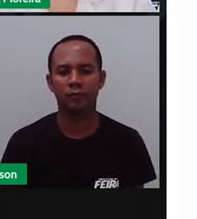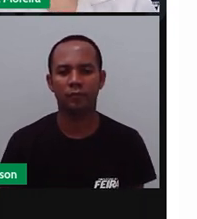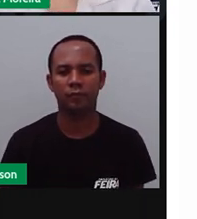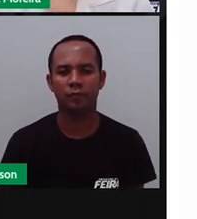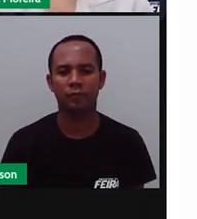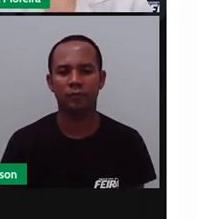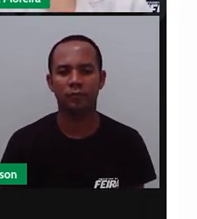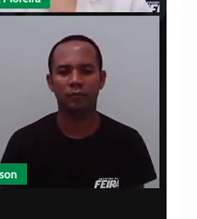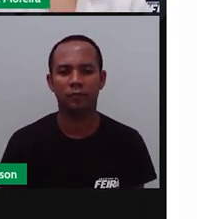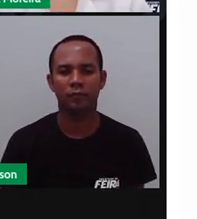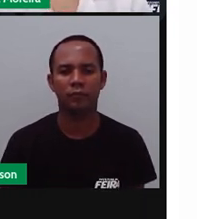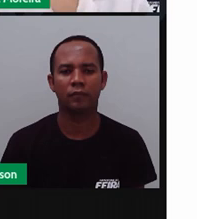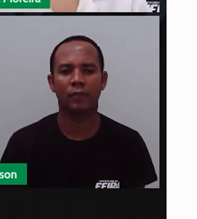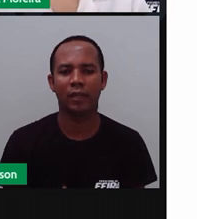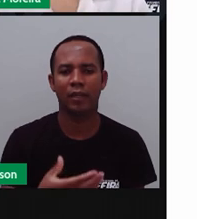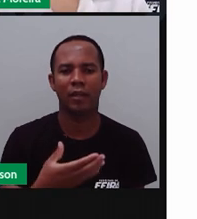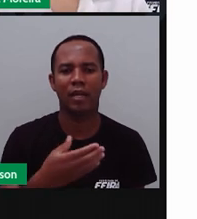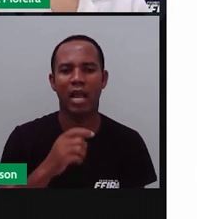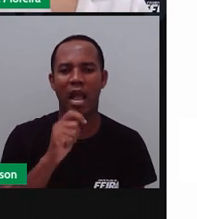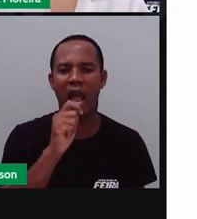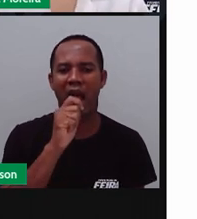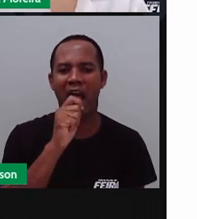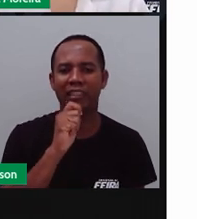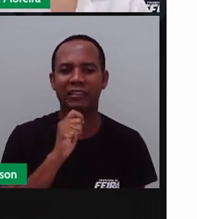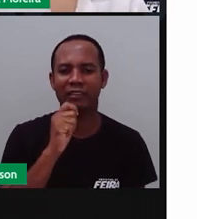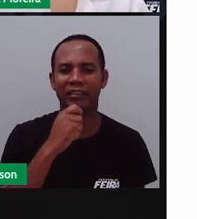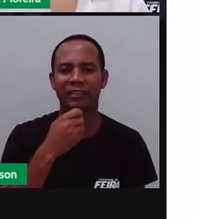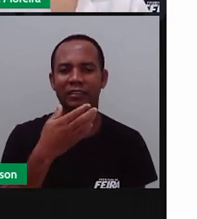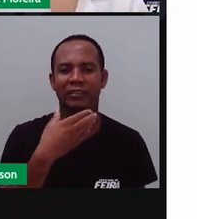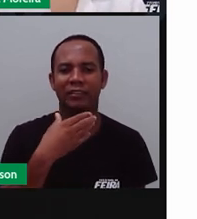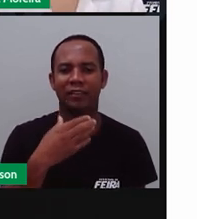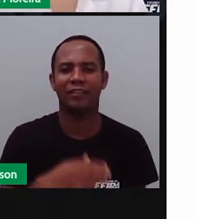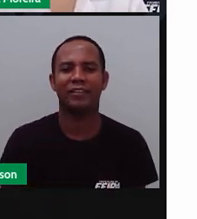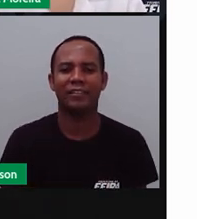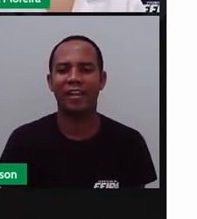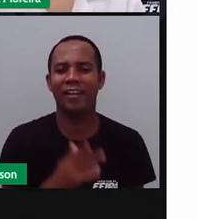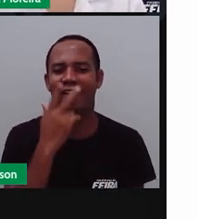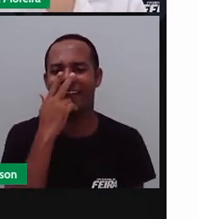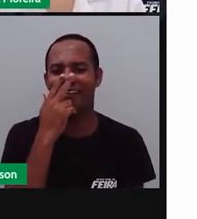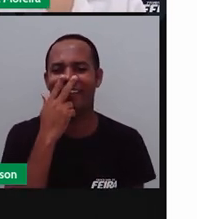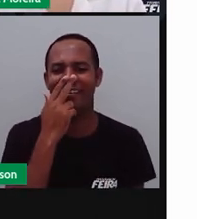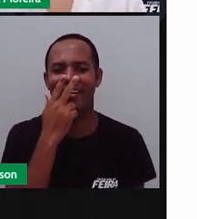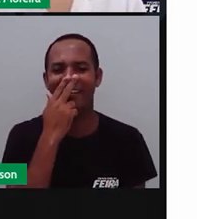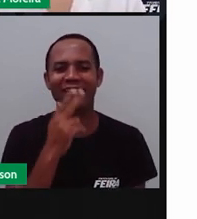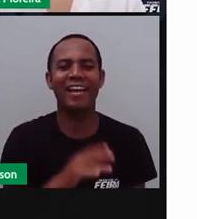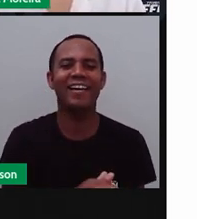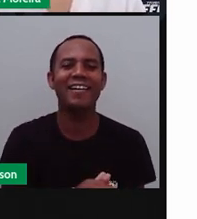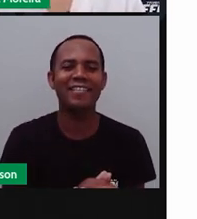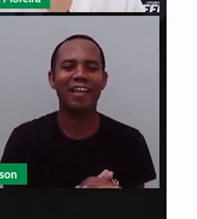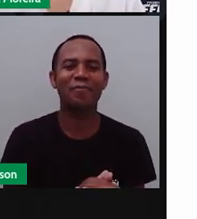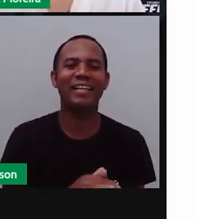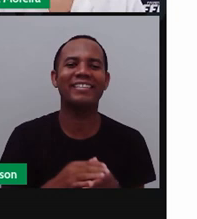Quatro maçãs do amor. Quatro unidades de maçã do amor. Se são quatro unidades, eu vou pintar o quê? Quatro